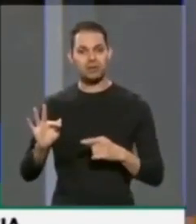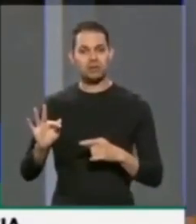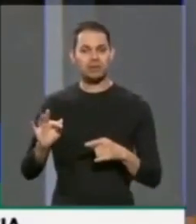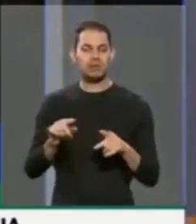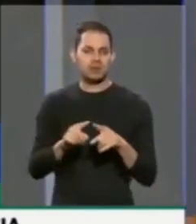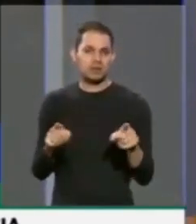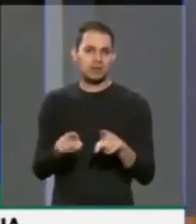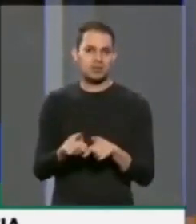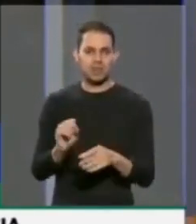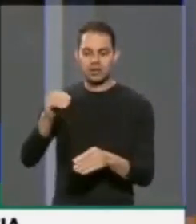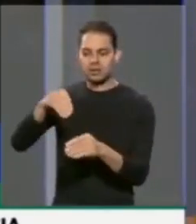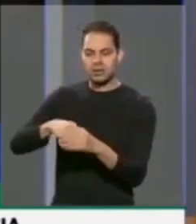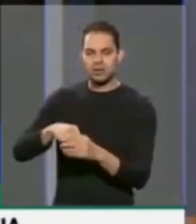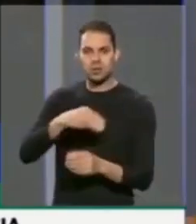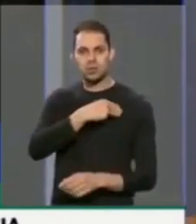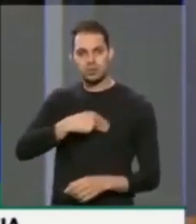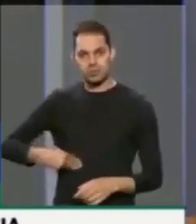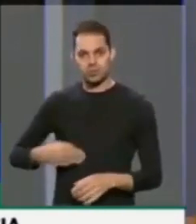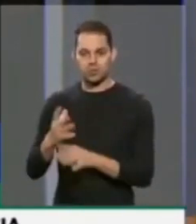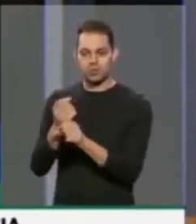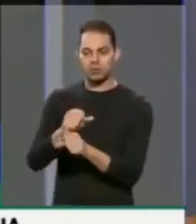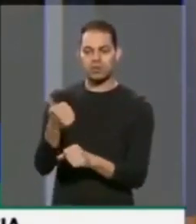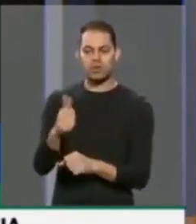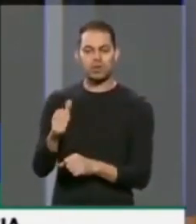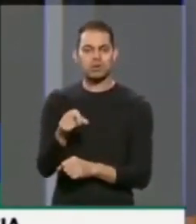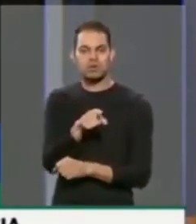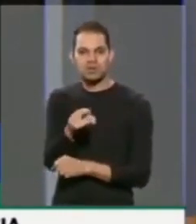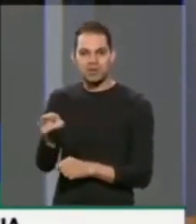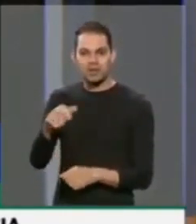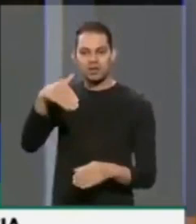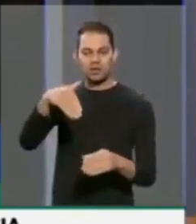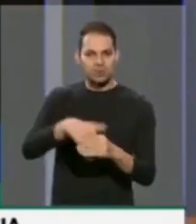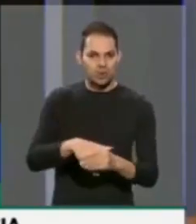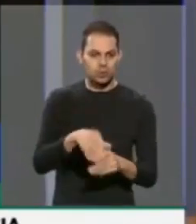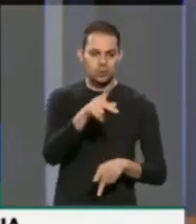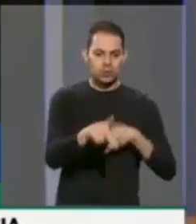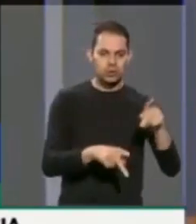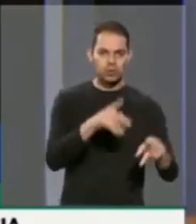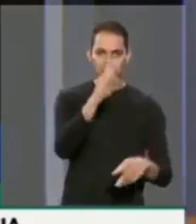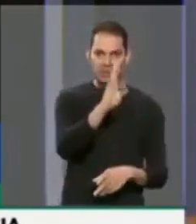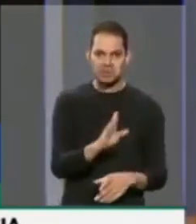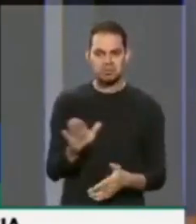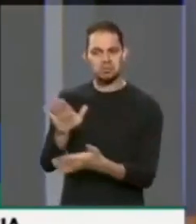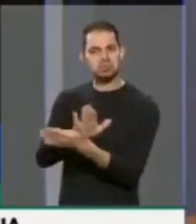Aliás, pelos 11 ministros que lá estão e que não tiveram nenhum voto do povo brasileiro. Obrigado.